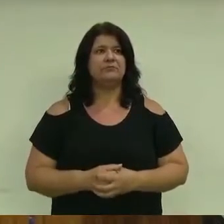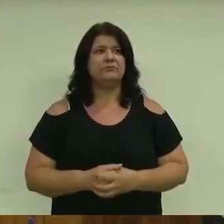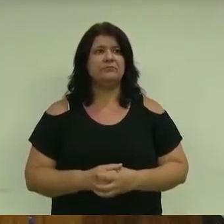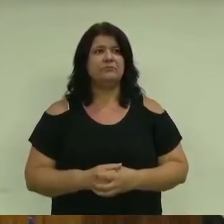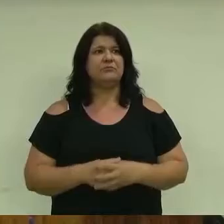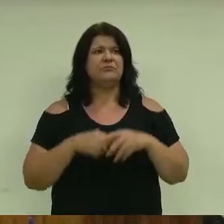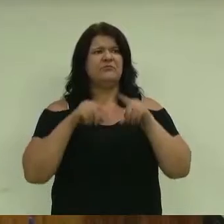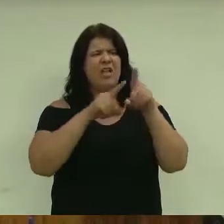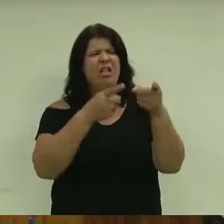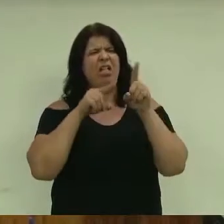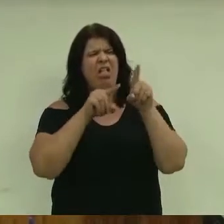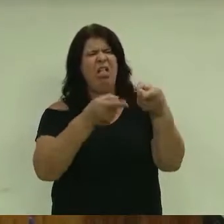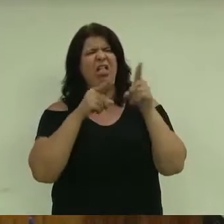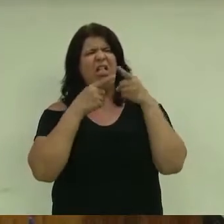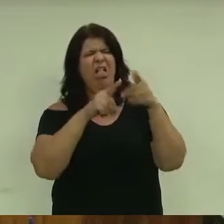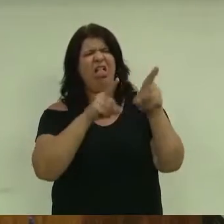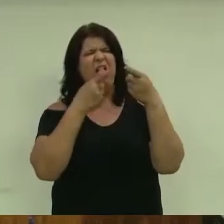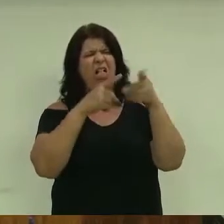casal,